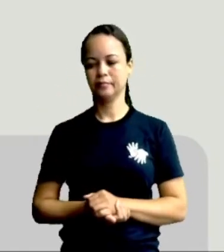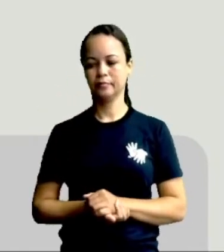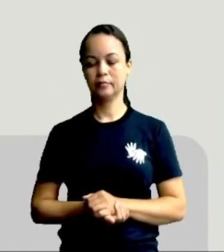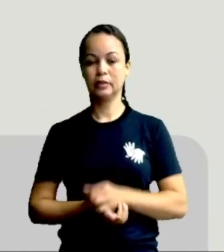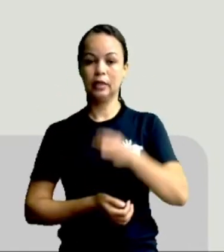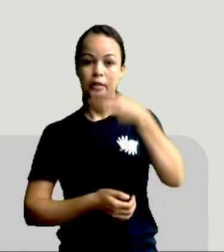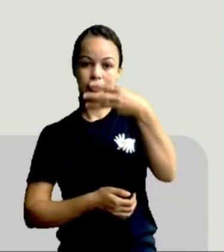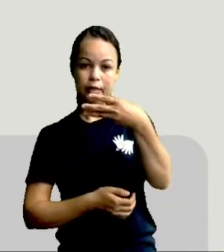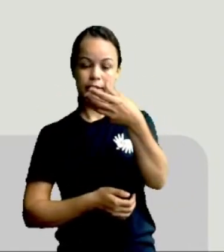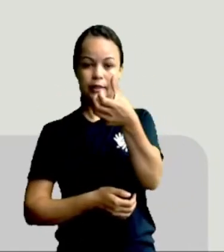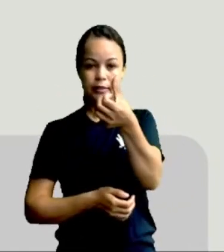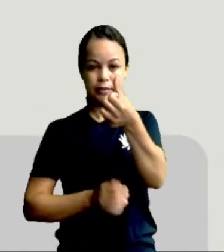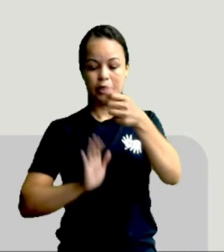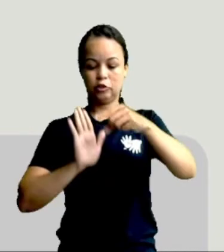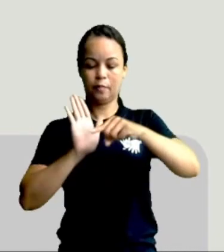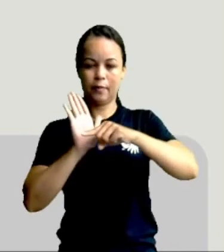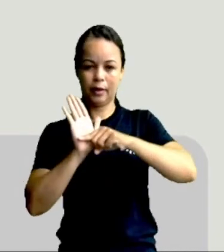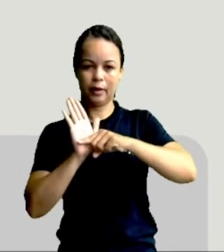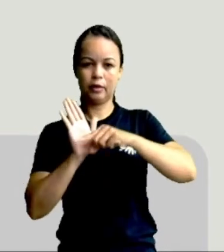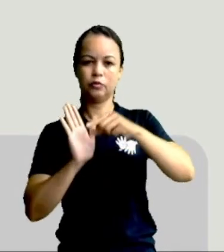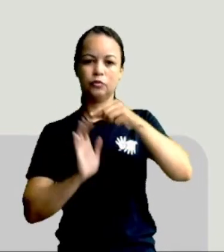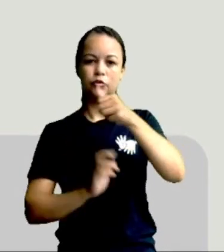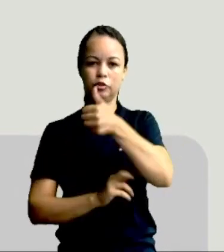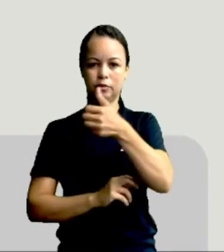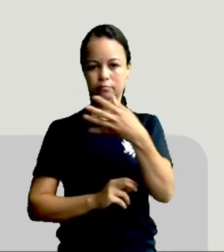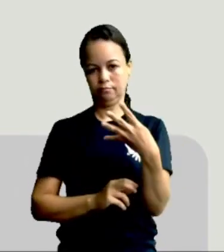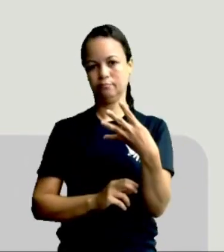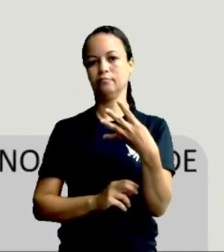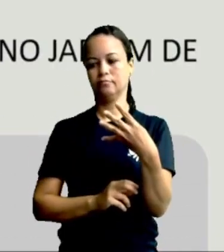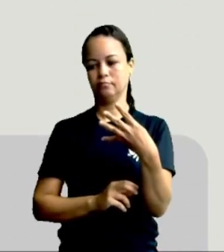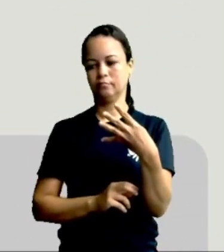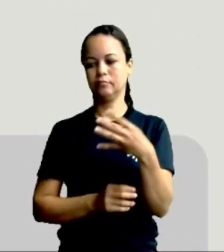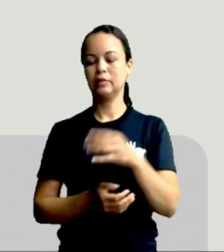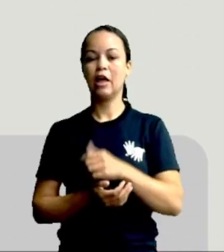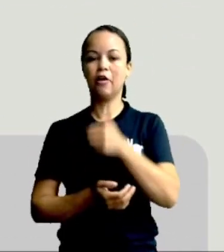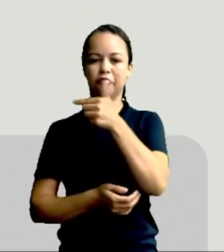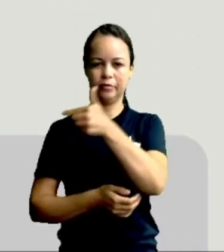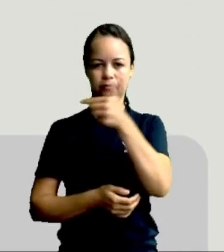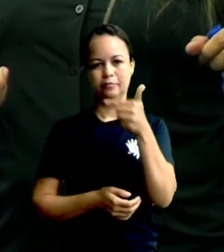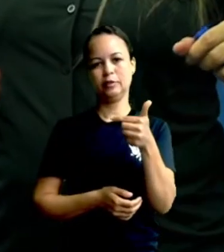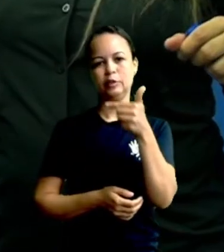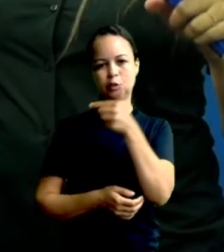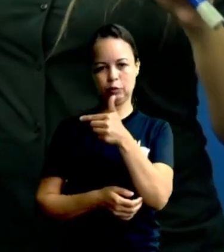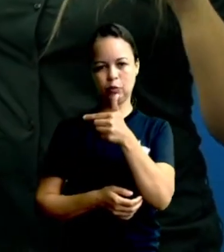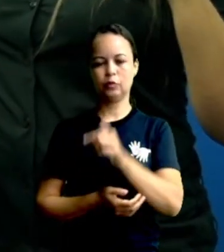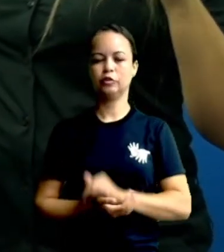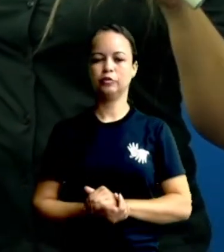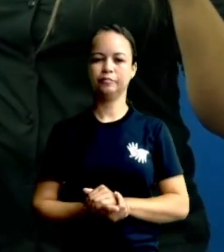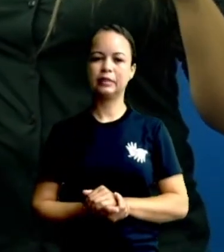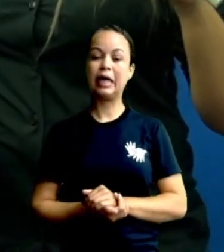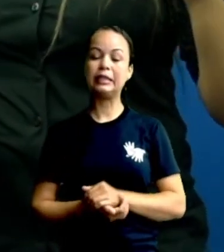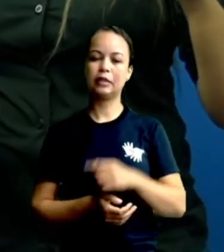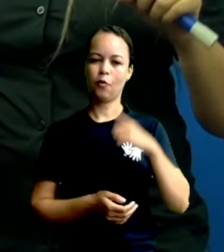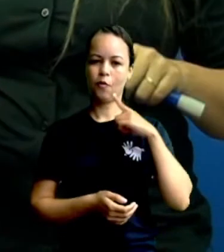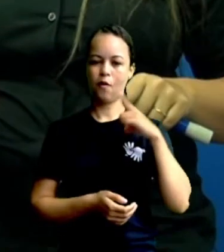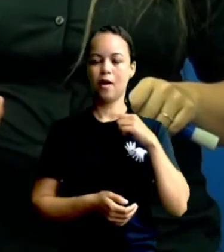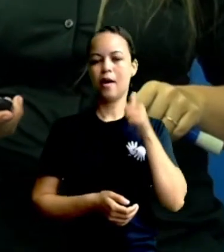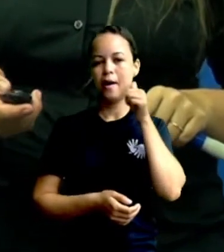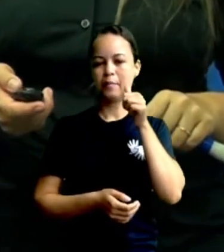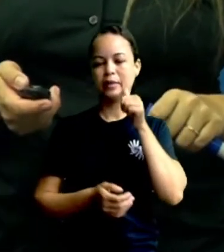36 menos 14, 22. Restam 22